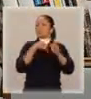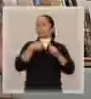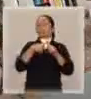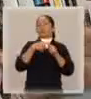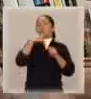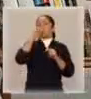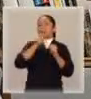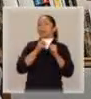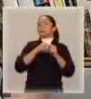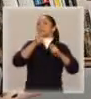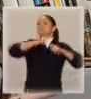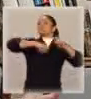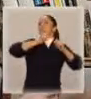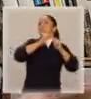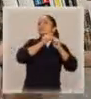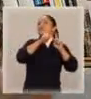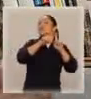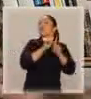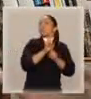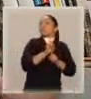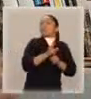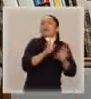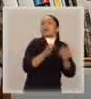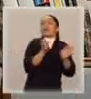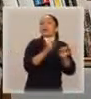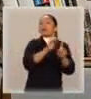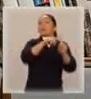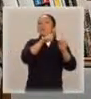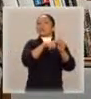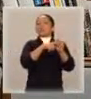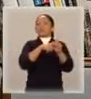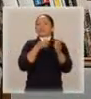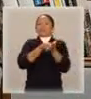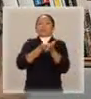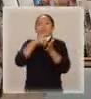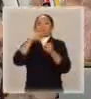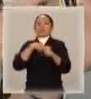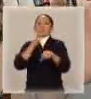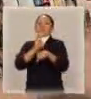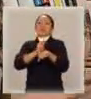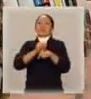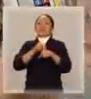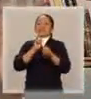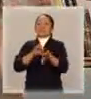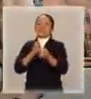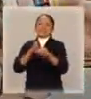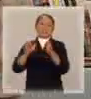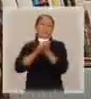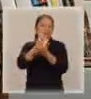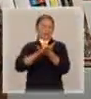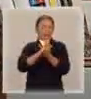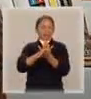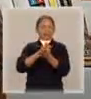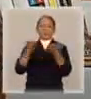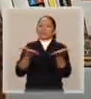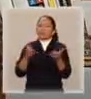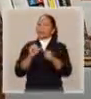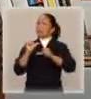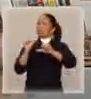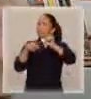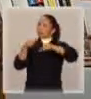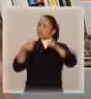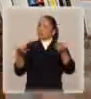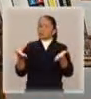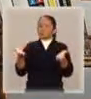ele não participava efetivamente da educação dos filhos. É uma mudança, se a gente pensa enquanto